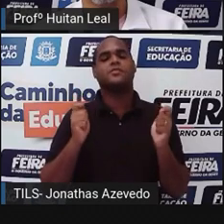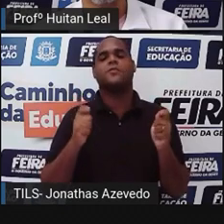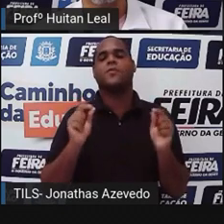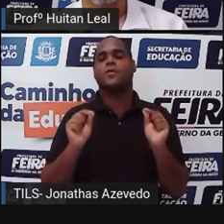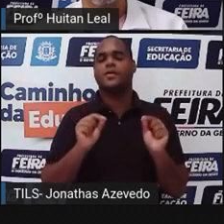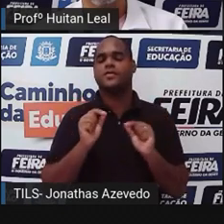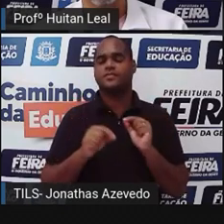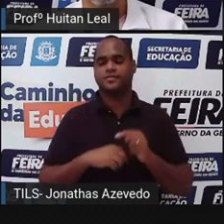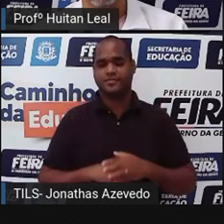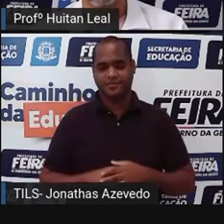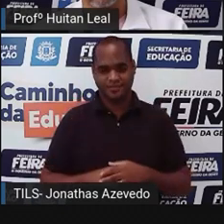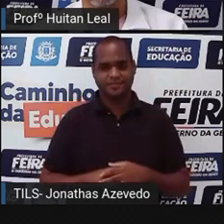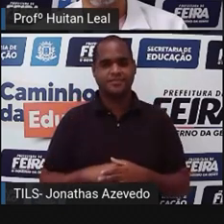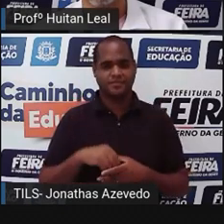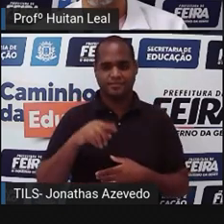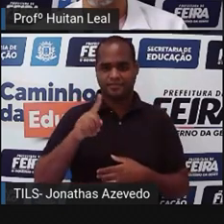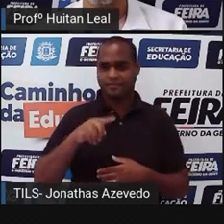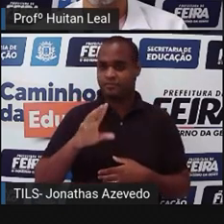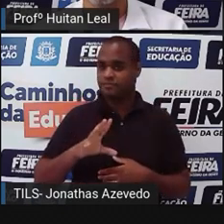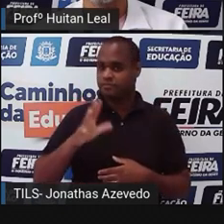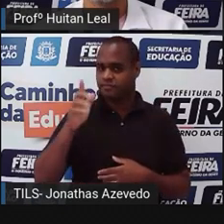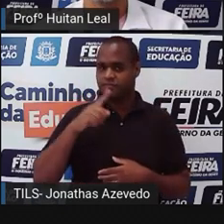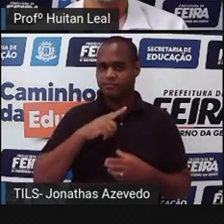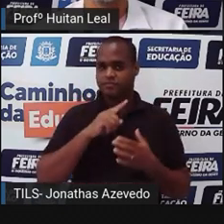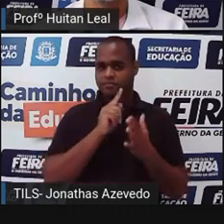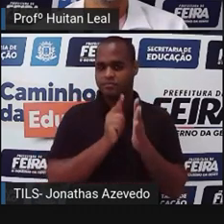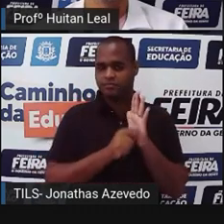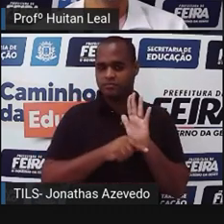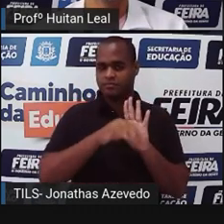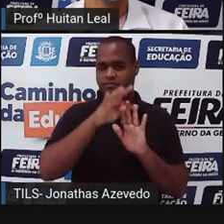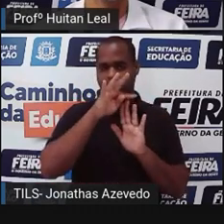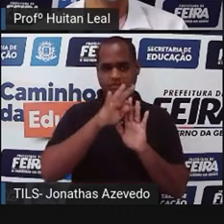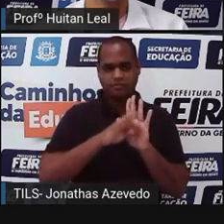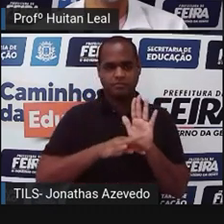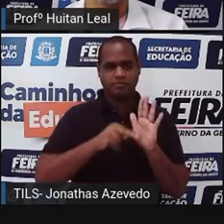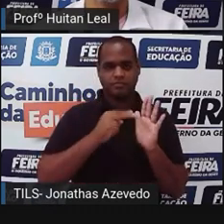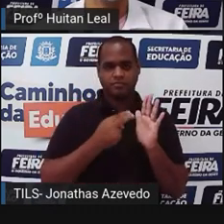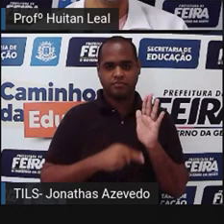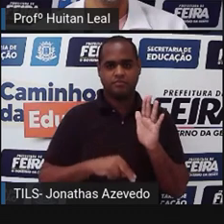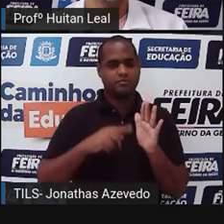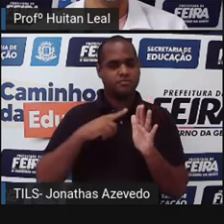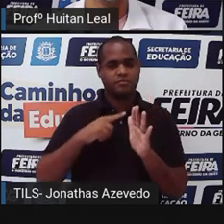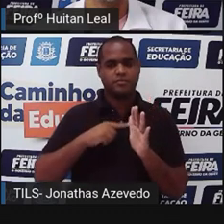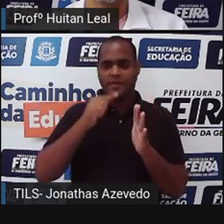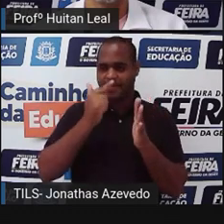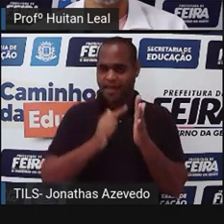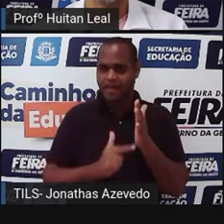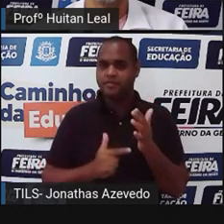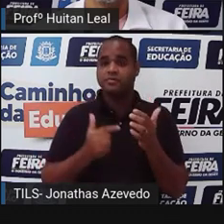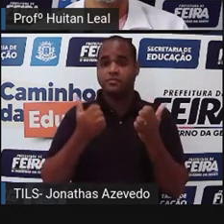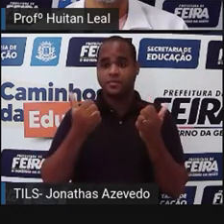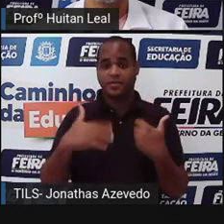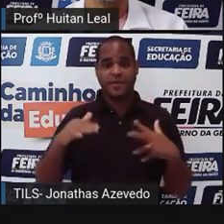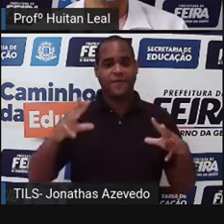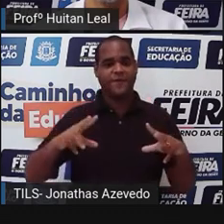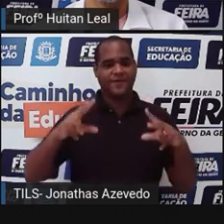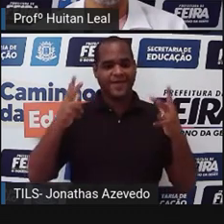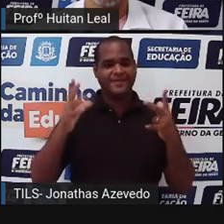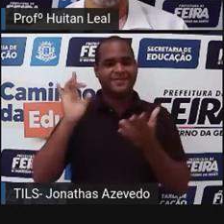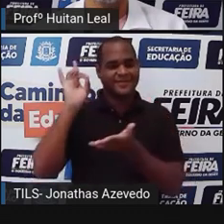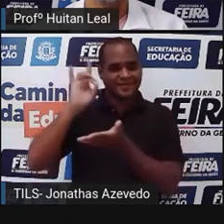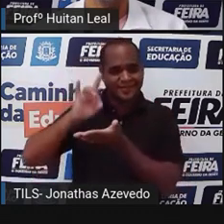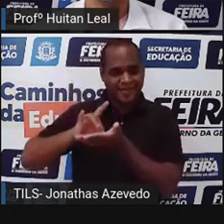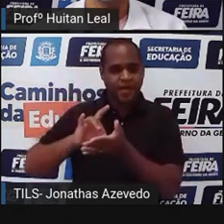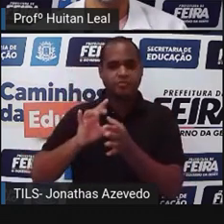fantástico? O conto fantástico, portanto, consiste num gênero textual narrativo de cunho literário, que ali é o